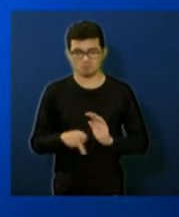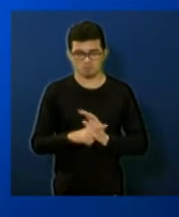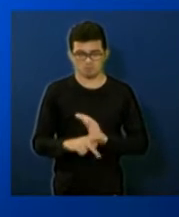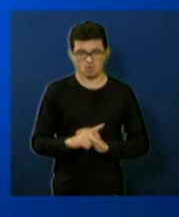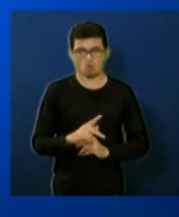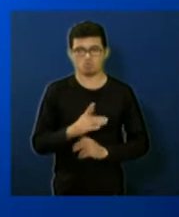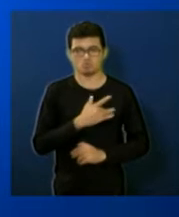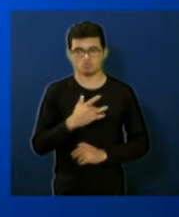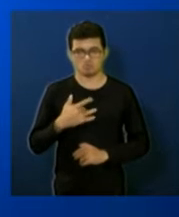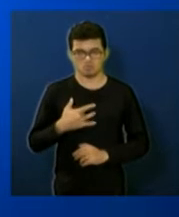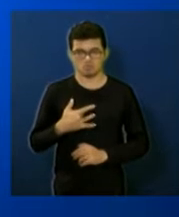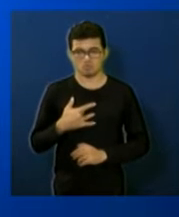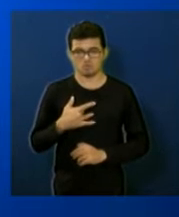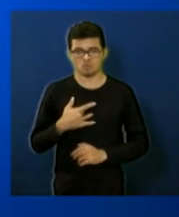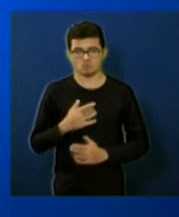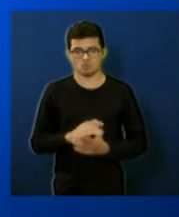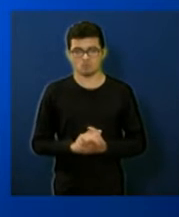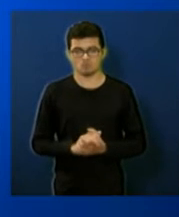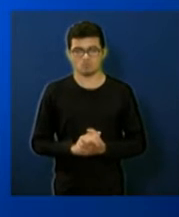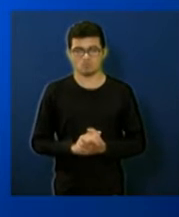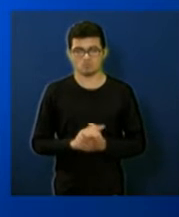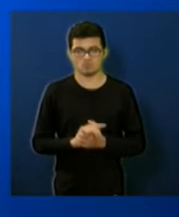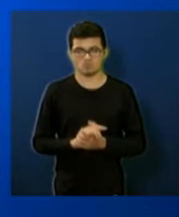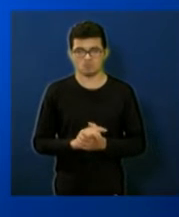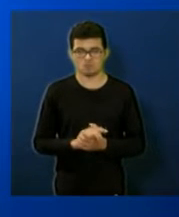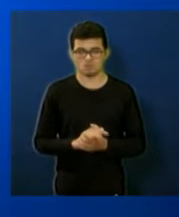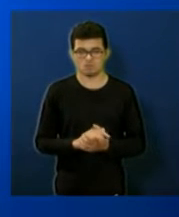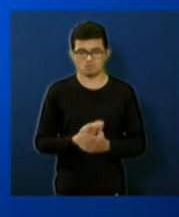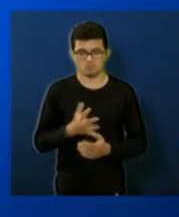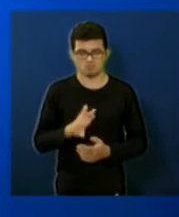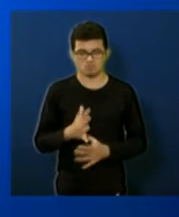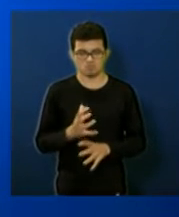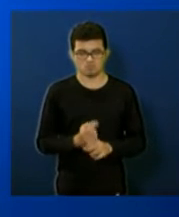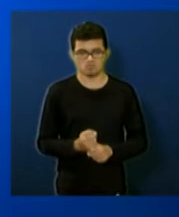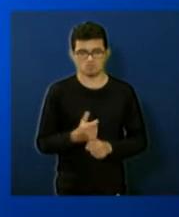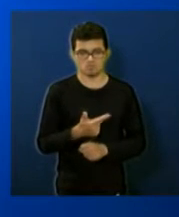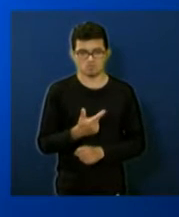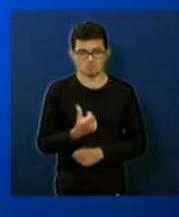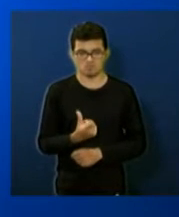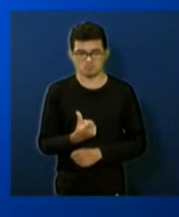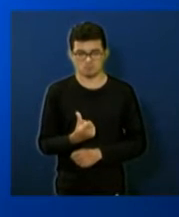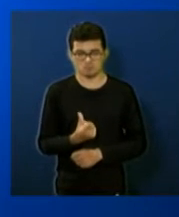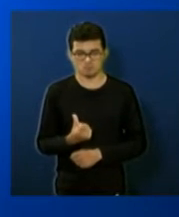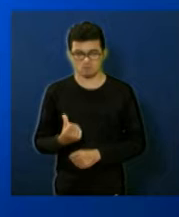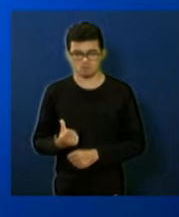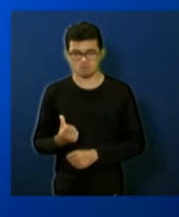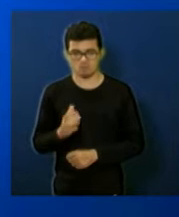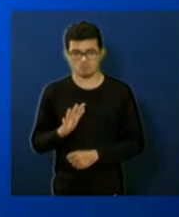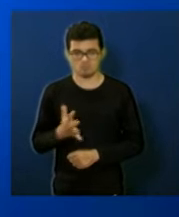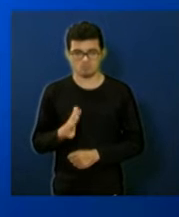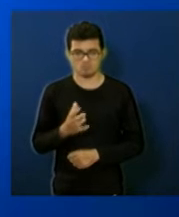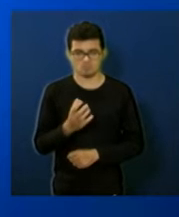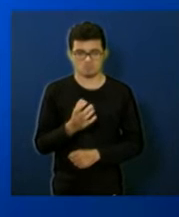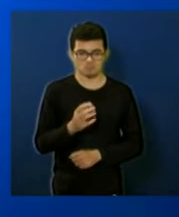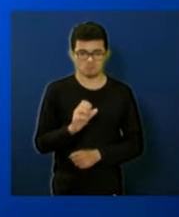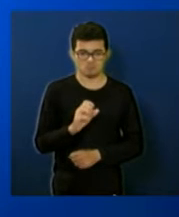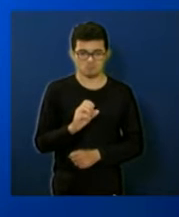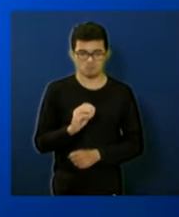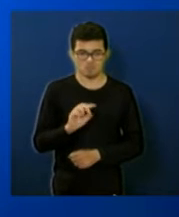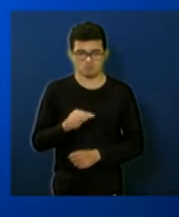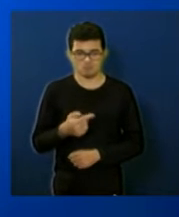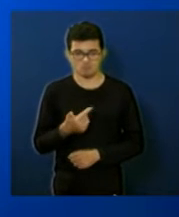saúde já é uma tarifa que a gente tem algum tempo no DAI representa 266 mil representa 0,21%